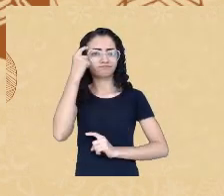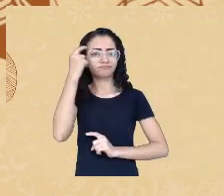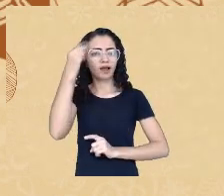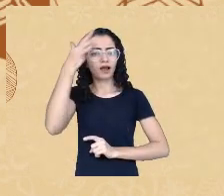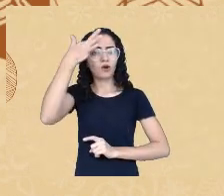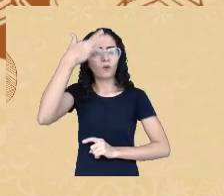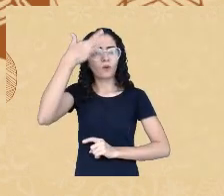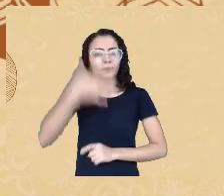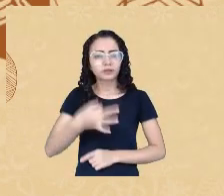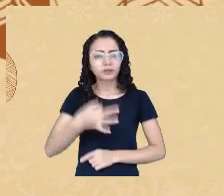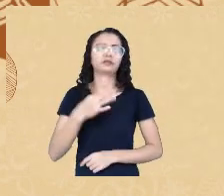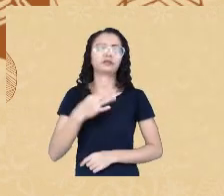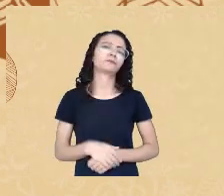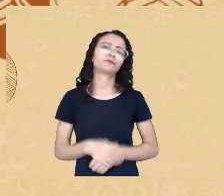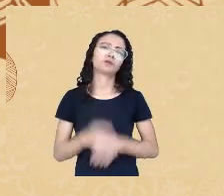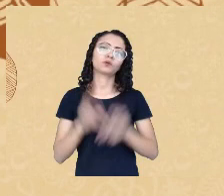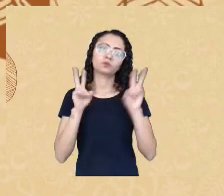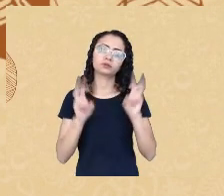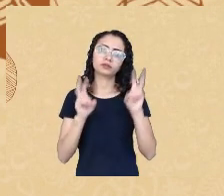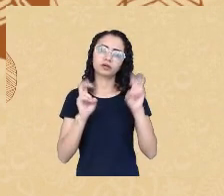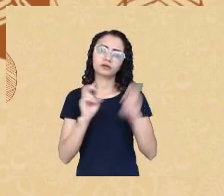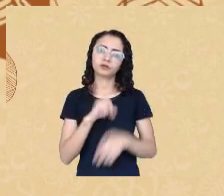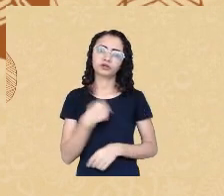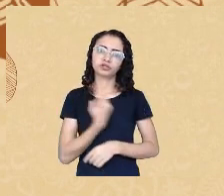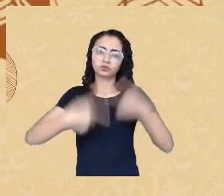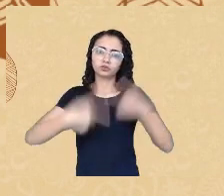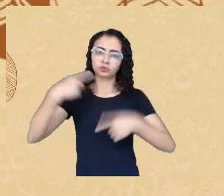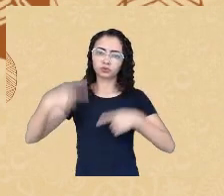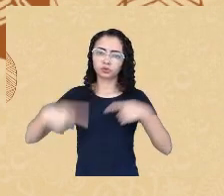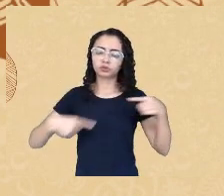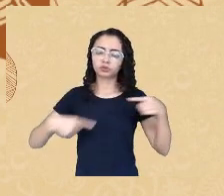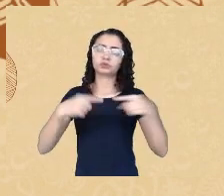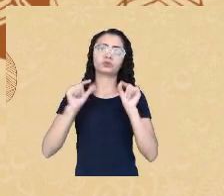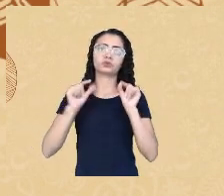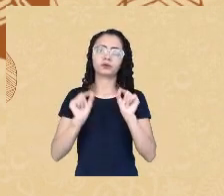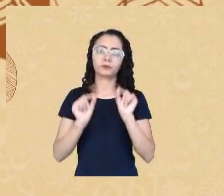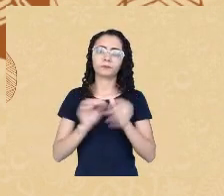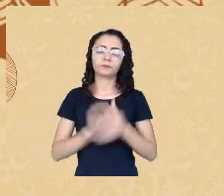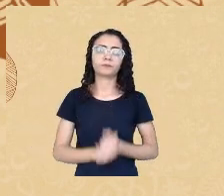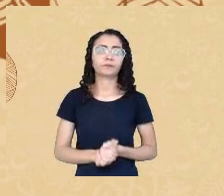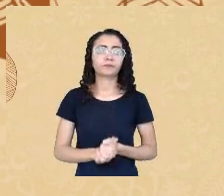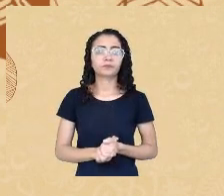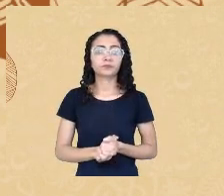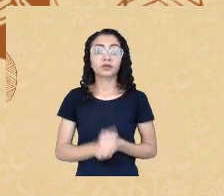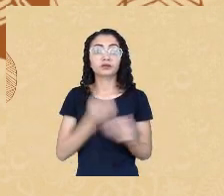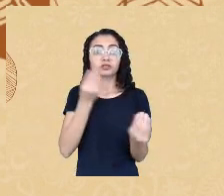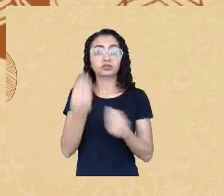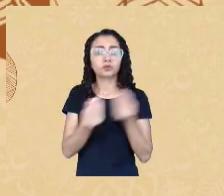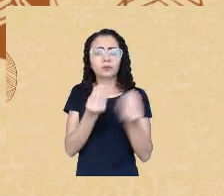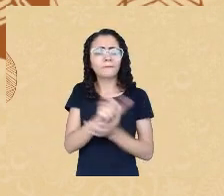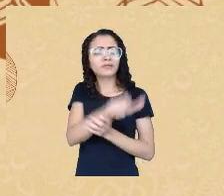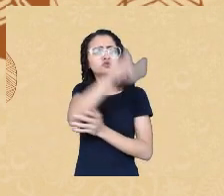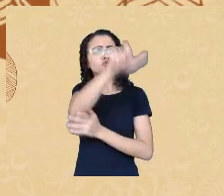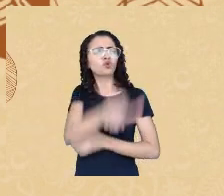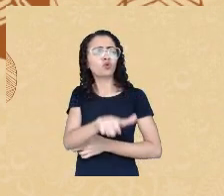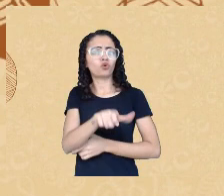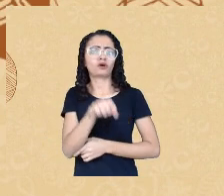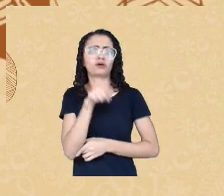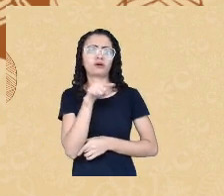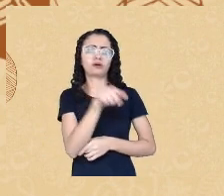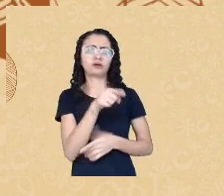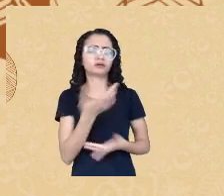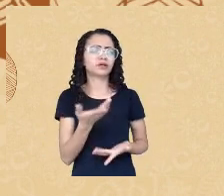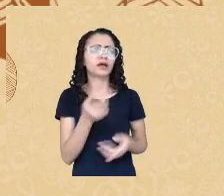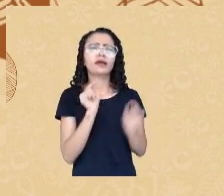grupo de pesquisa, em outros espaços de discussão, acerca do sujeito da avaliação psicológica. Que sujeito é esse